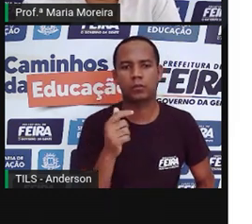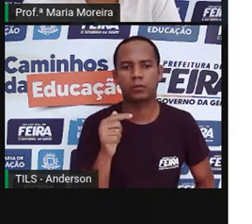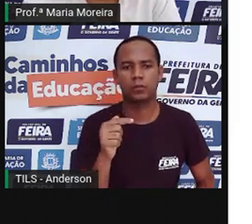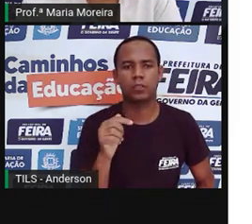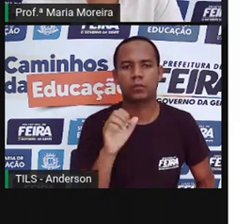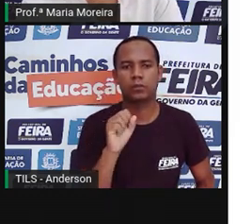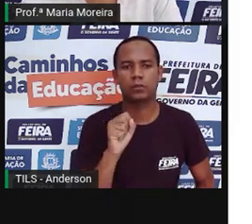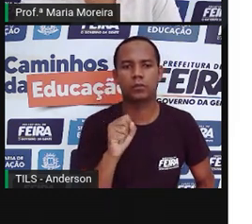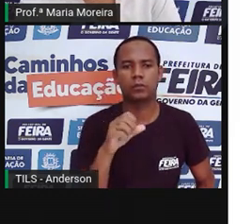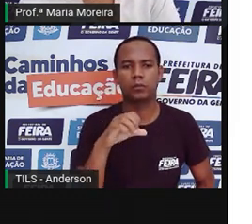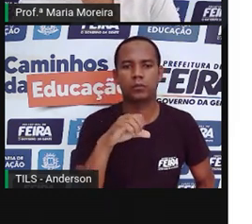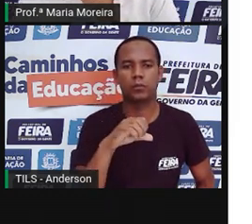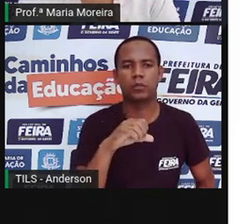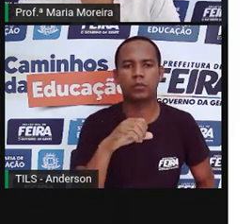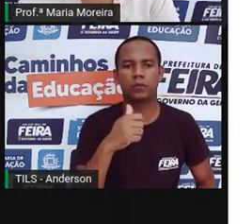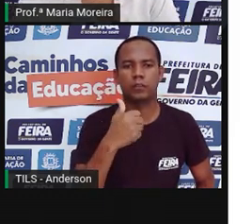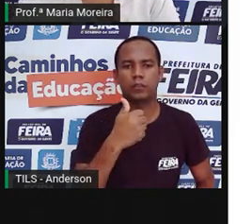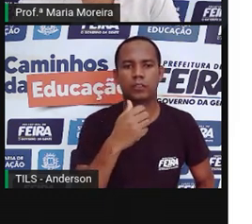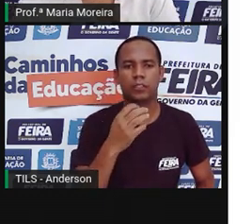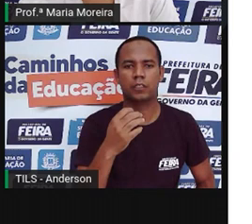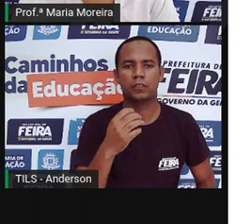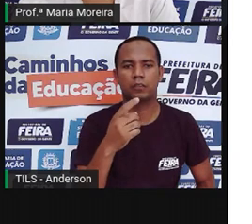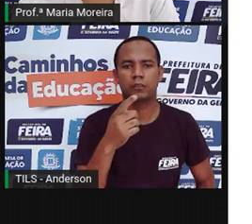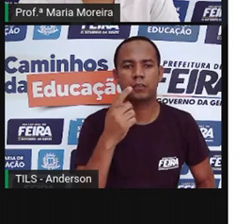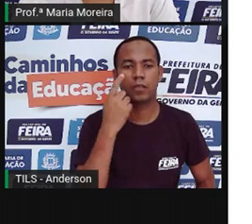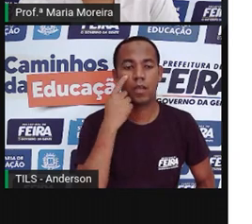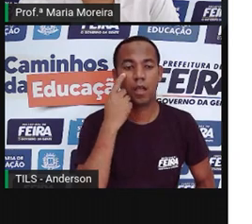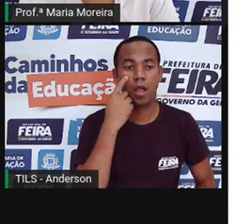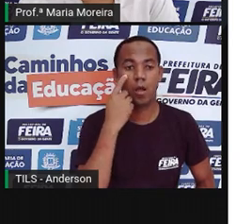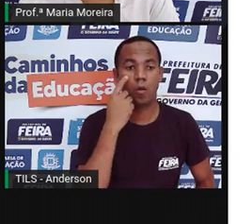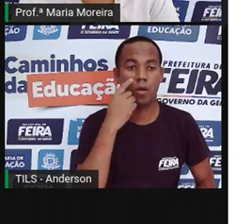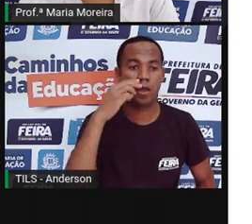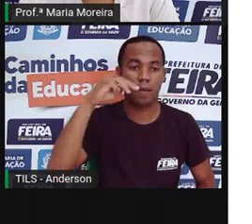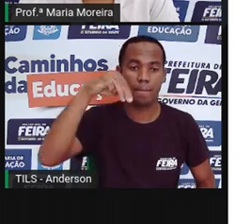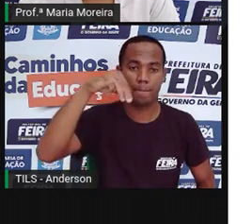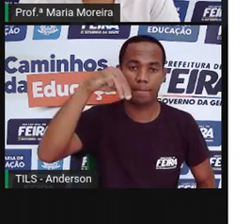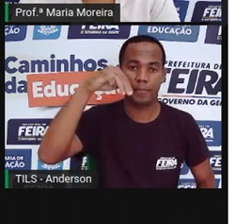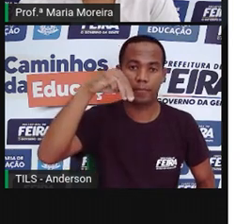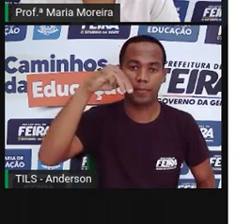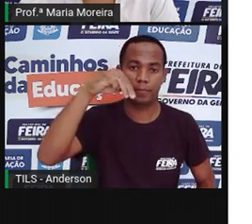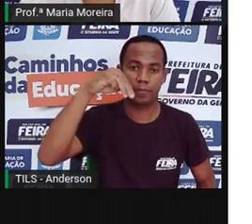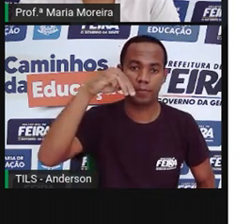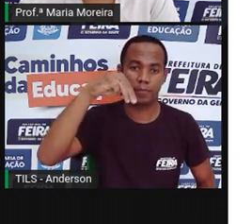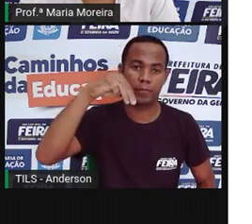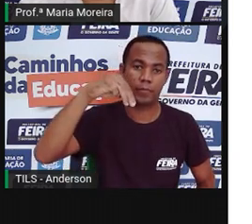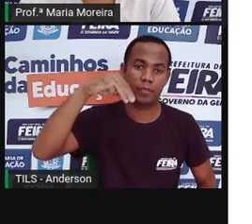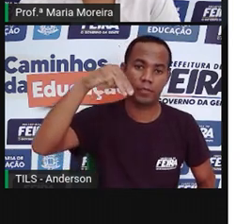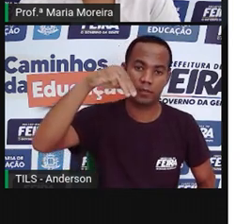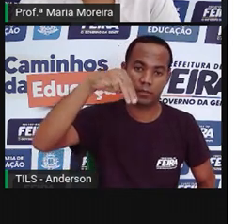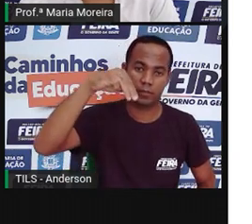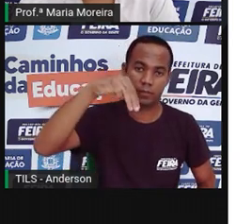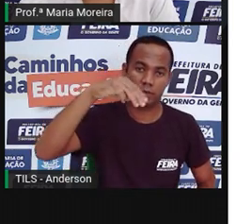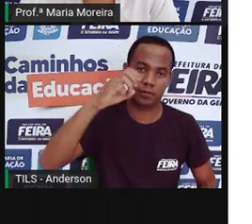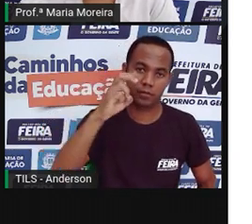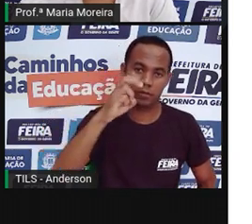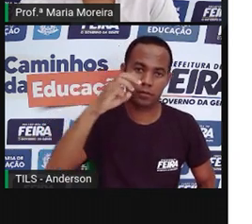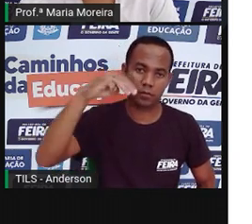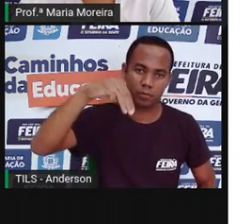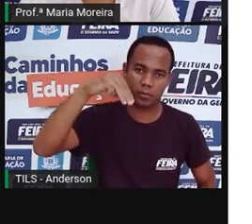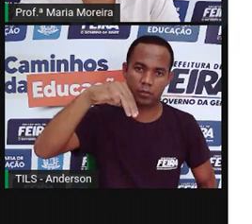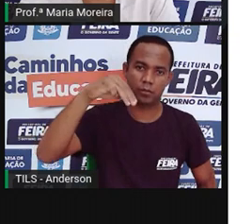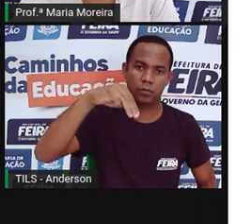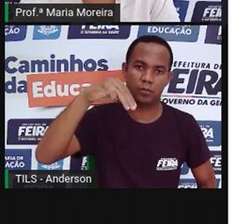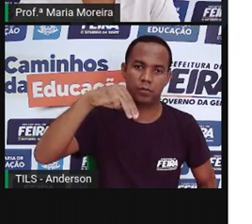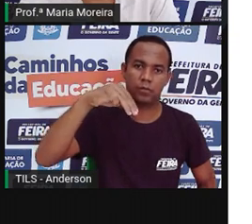horas. E de minutos, eu vou contando de cinco em cinco, ó, cinco, dez, quinze,